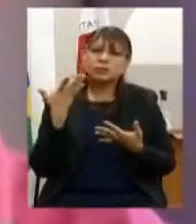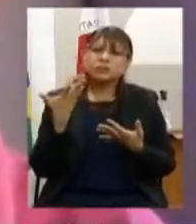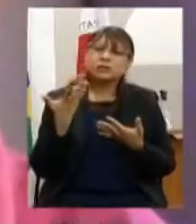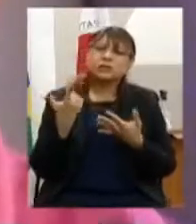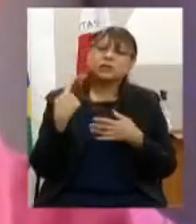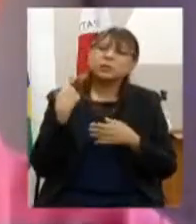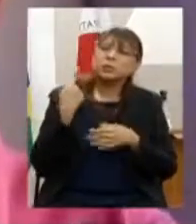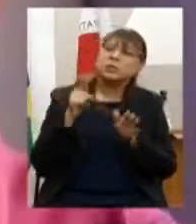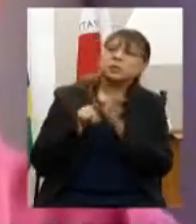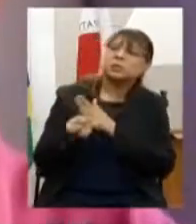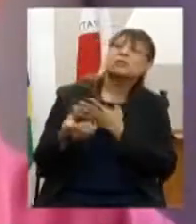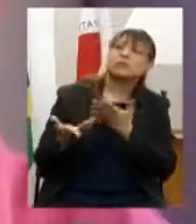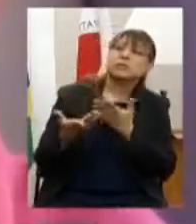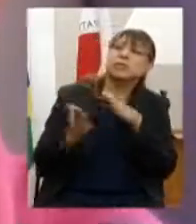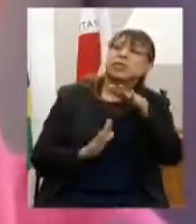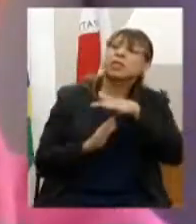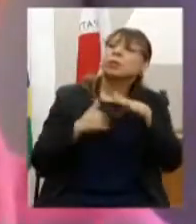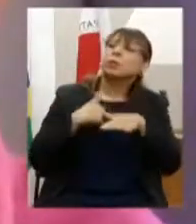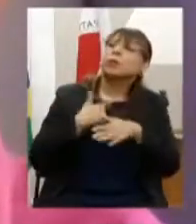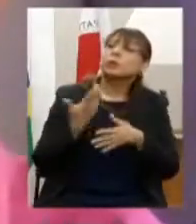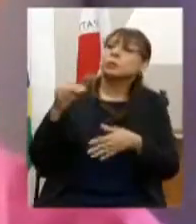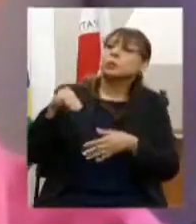relato sobre o nosso relatório?